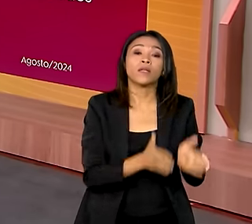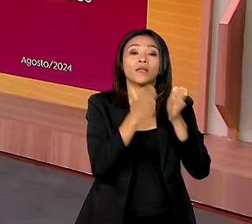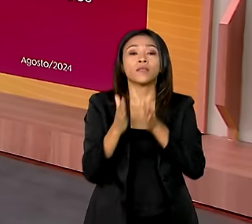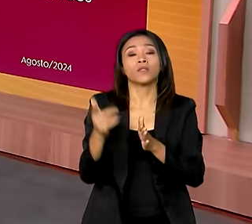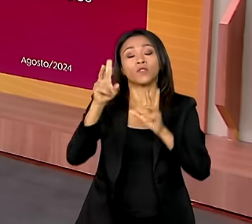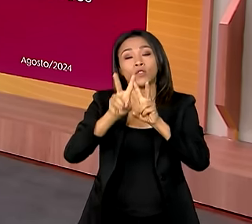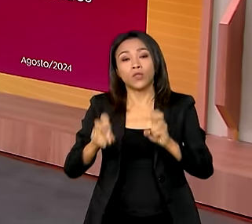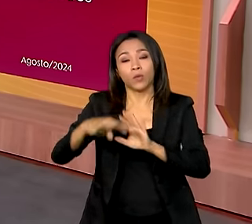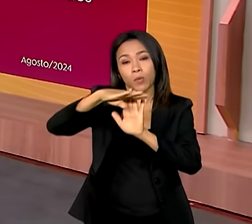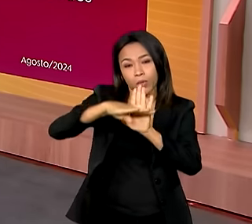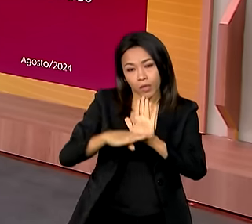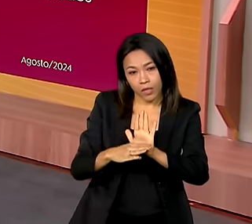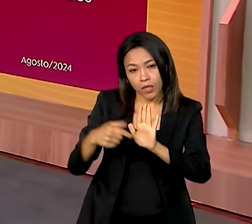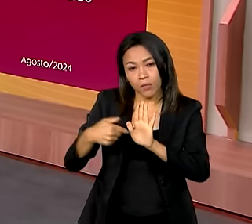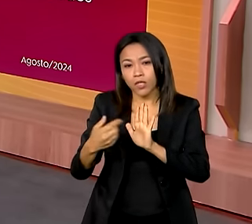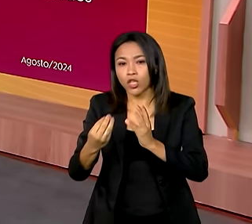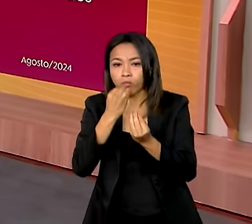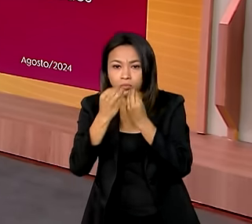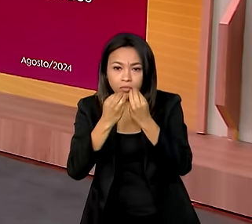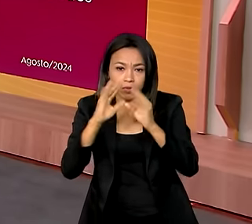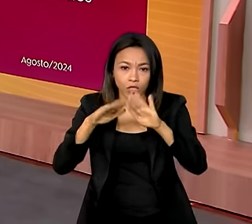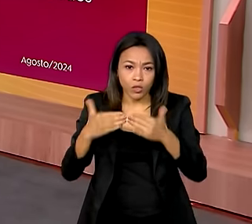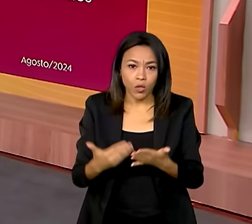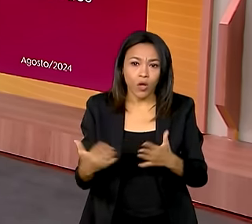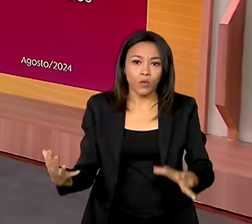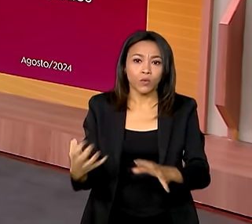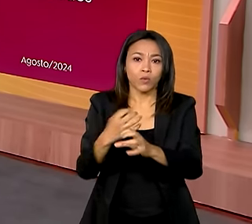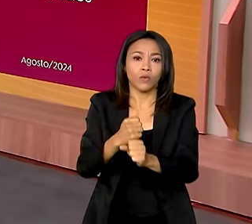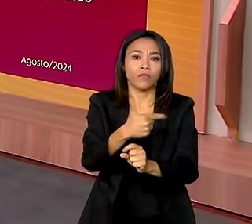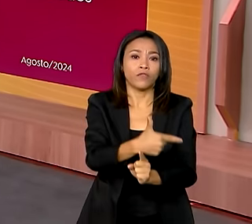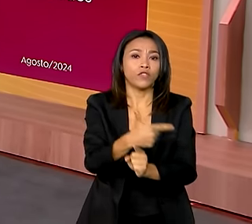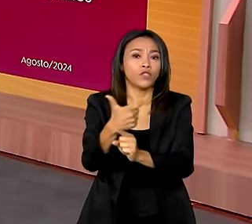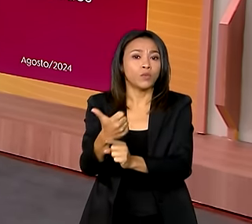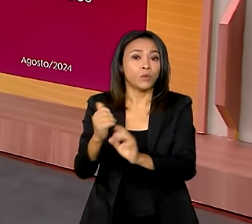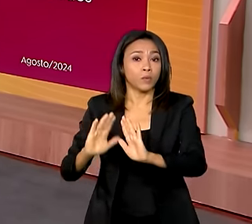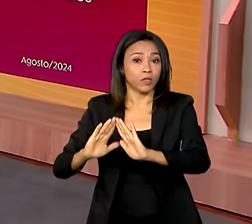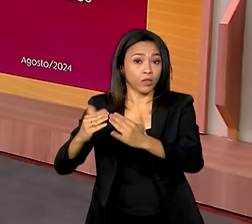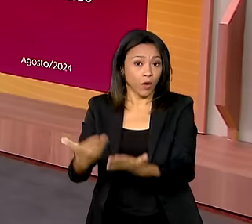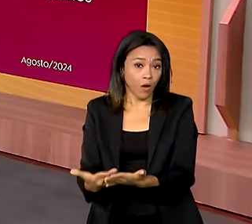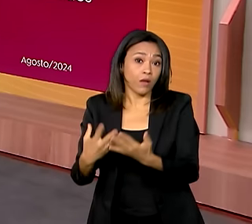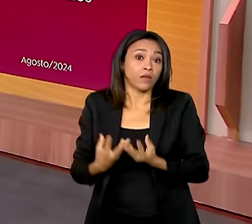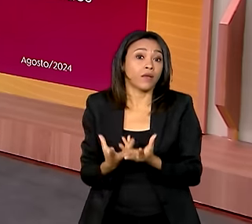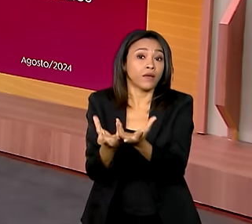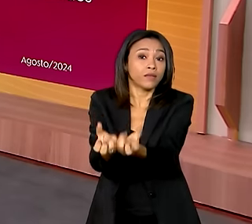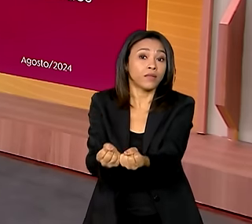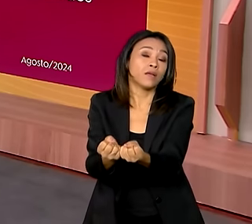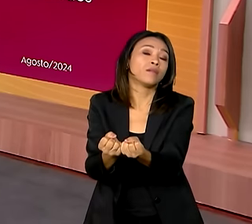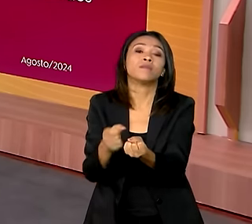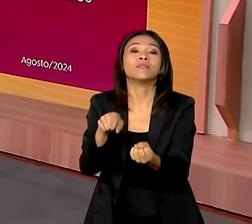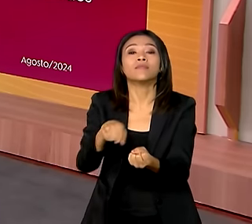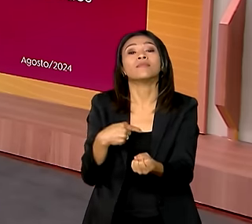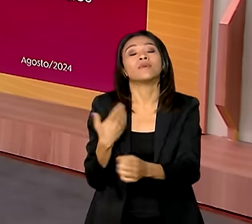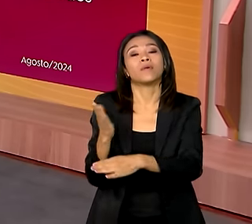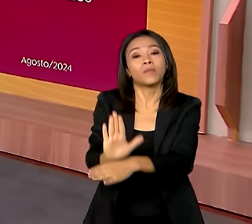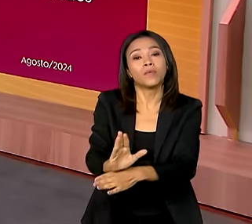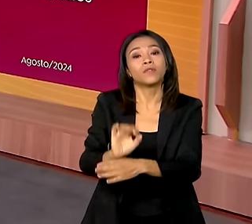Alimentação Escolar tem aí 21 escolas beneficiando 1.200 estudantes.